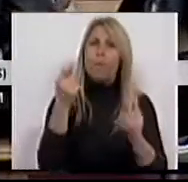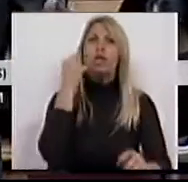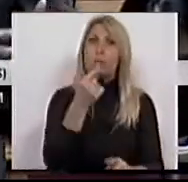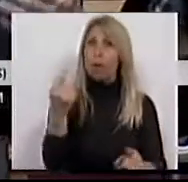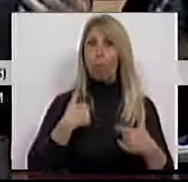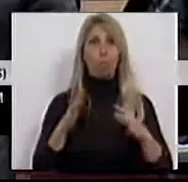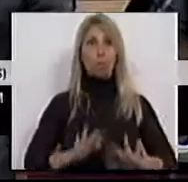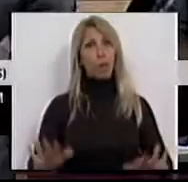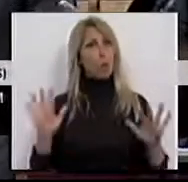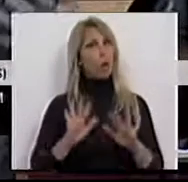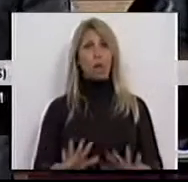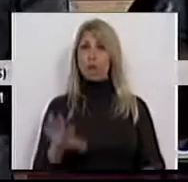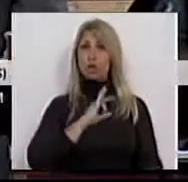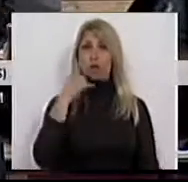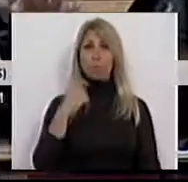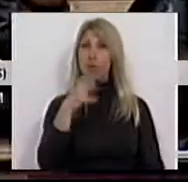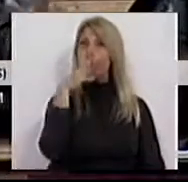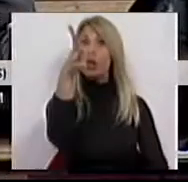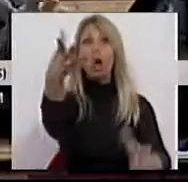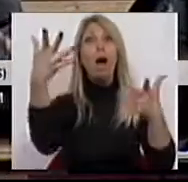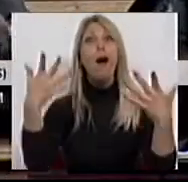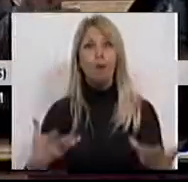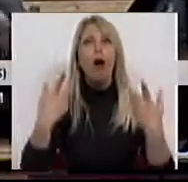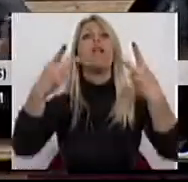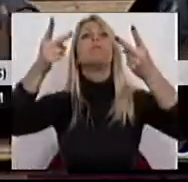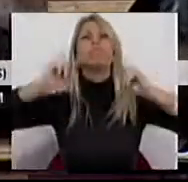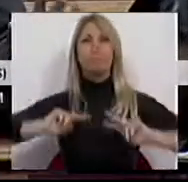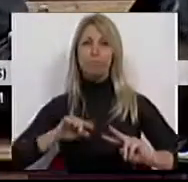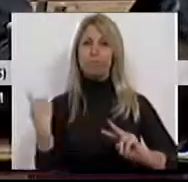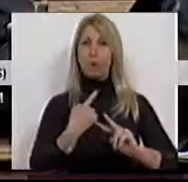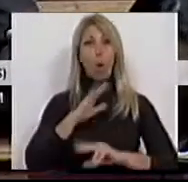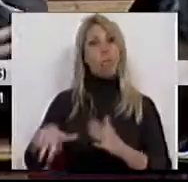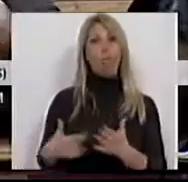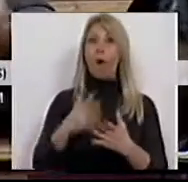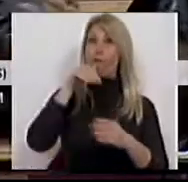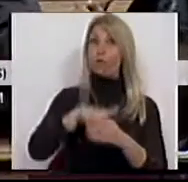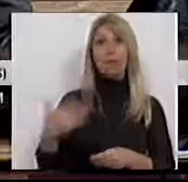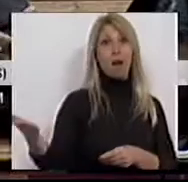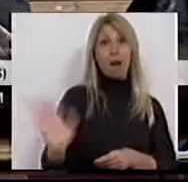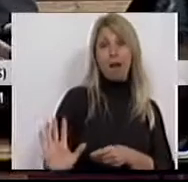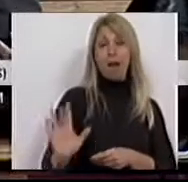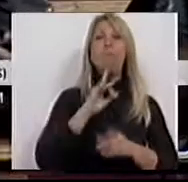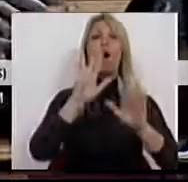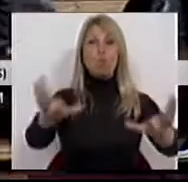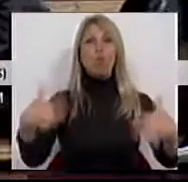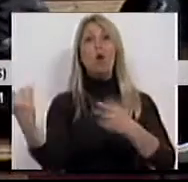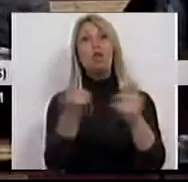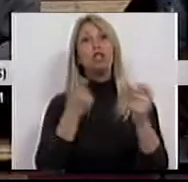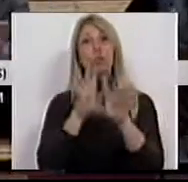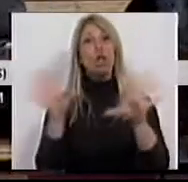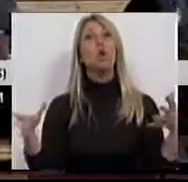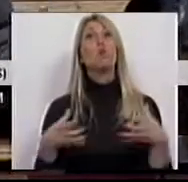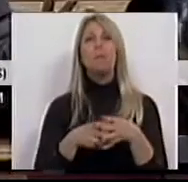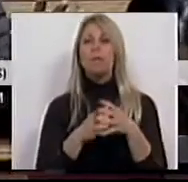tranquilidade, Sr. Presidente, anuncio já que baixaremos a nossa proposta sem votação para podermos discutir na